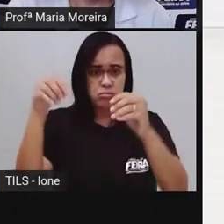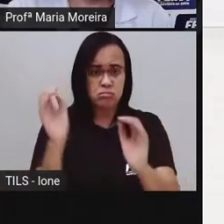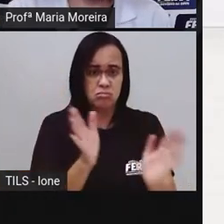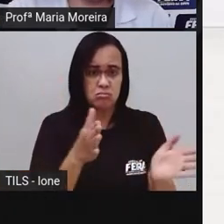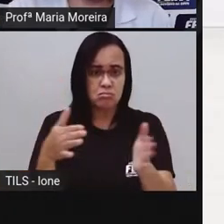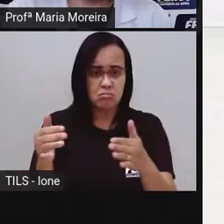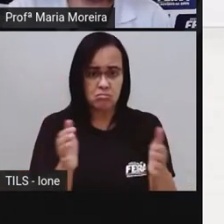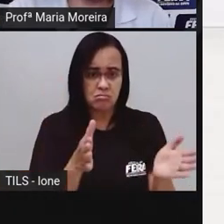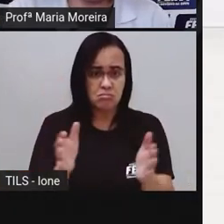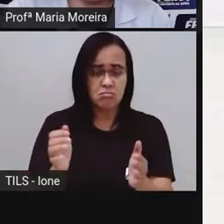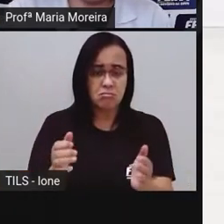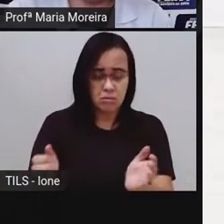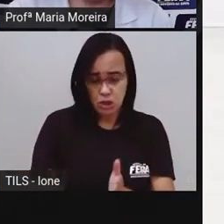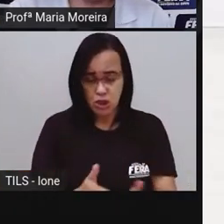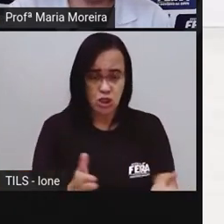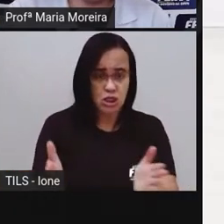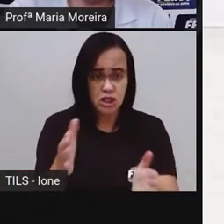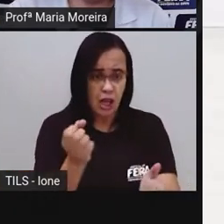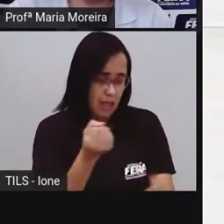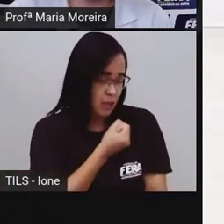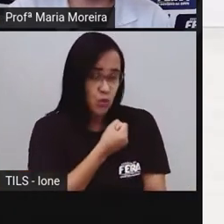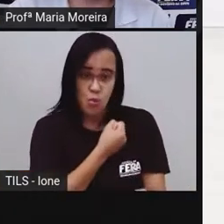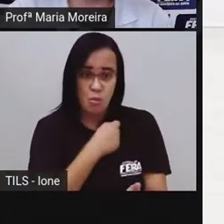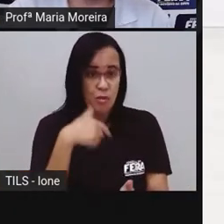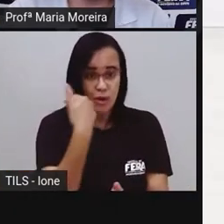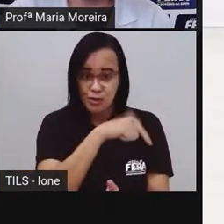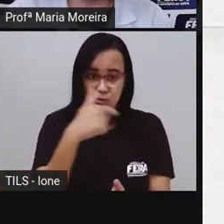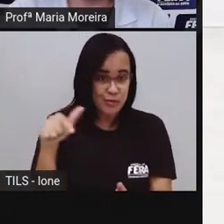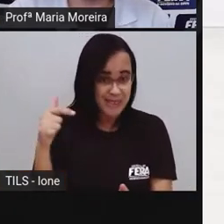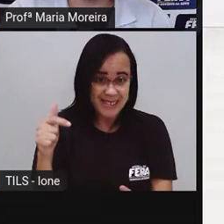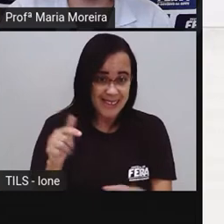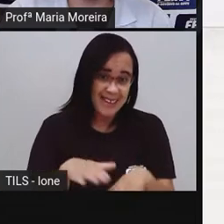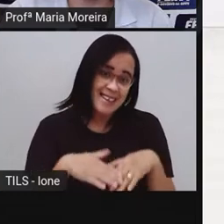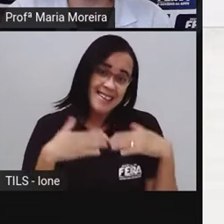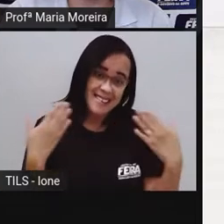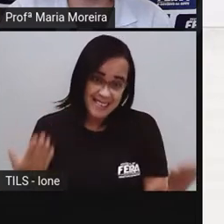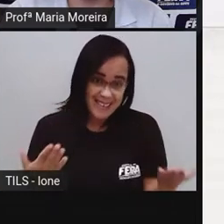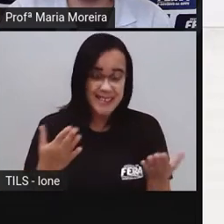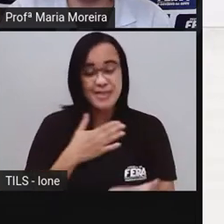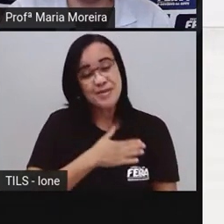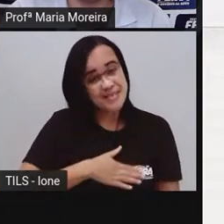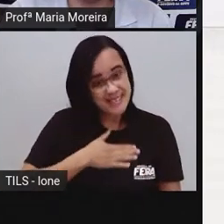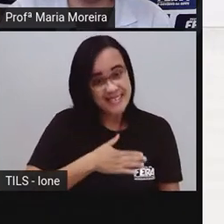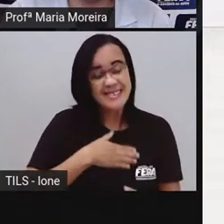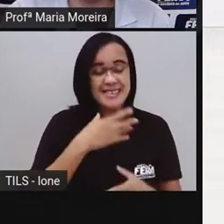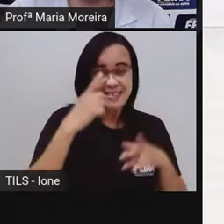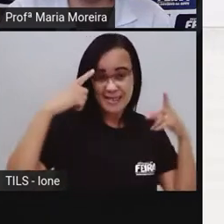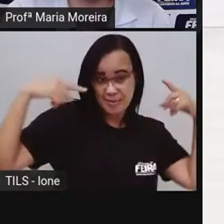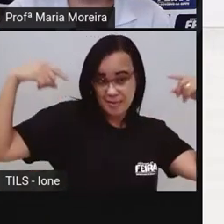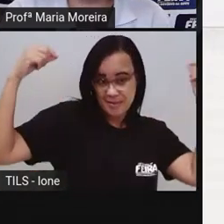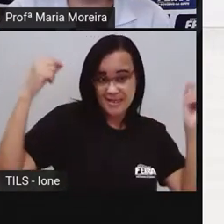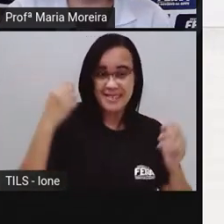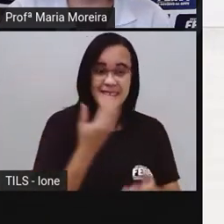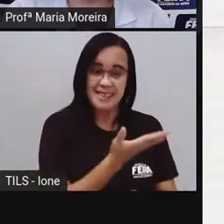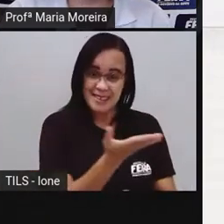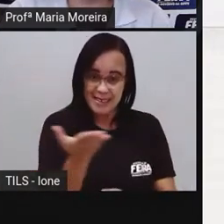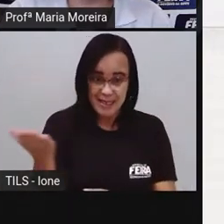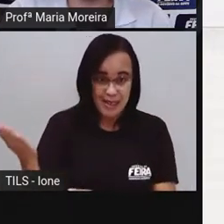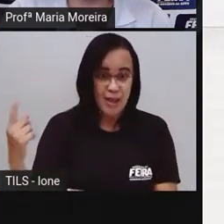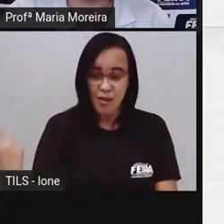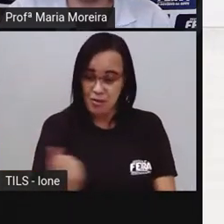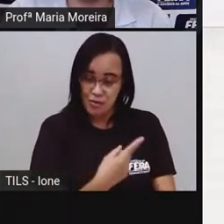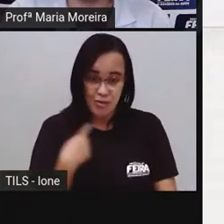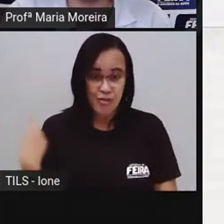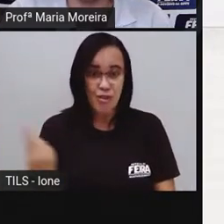Prezada princesa, nós do Públio Publicano Publicações esperamos